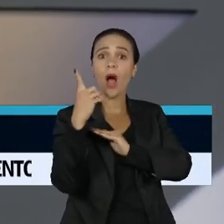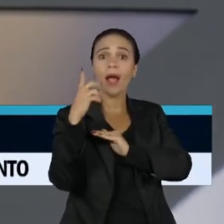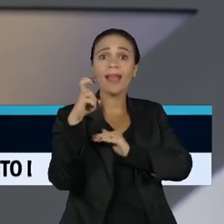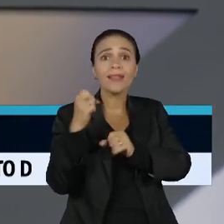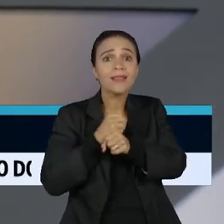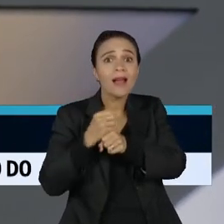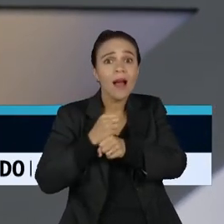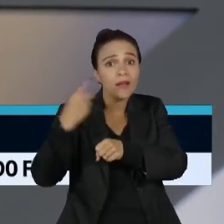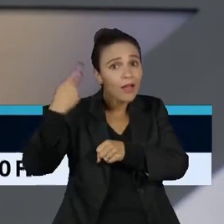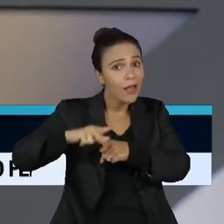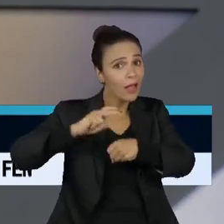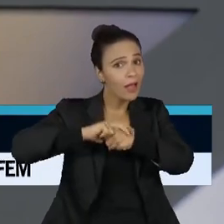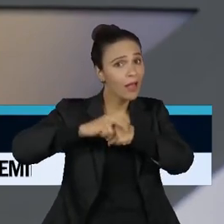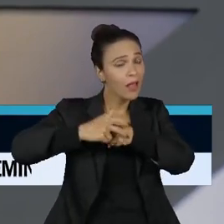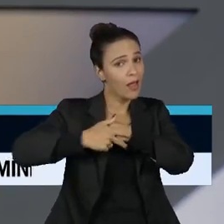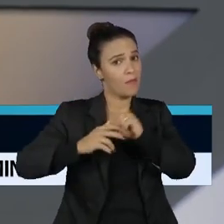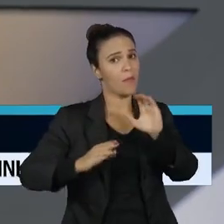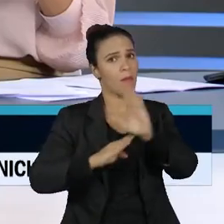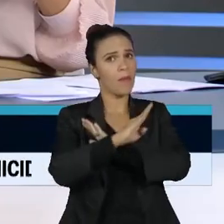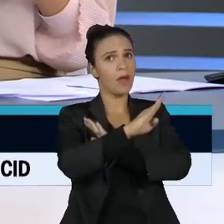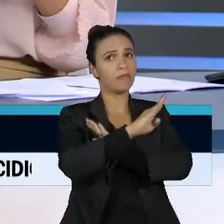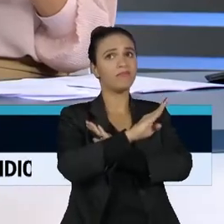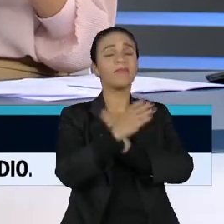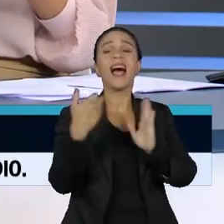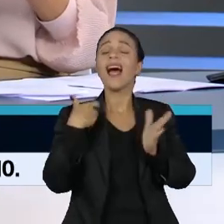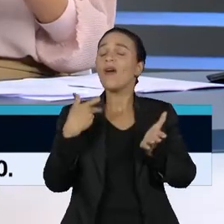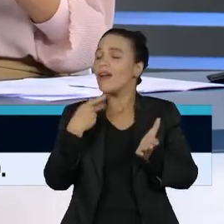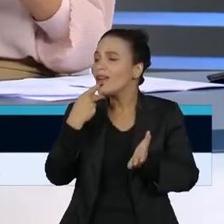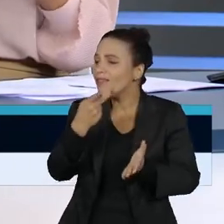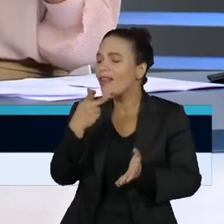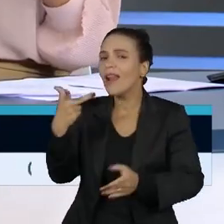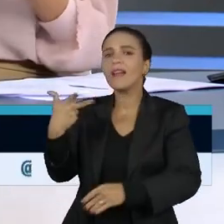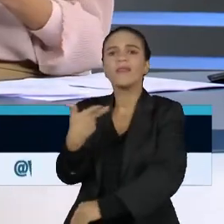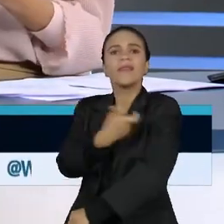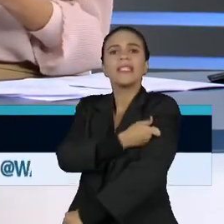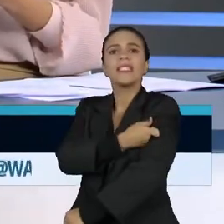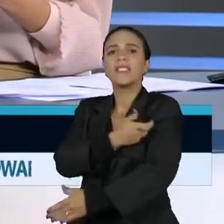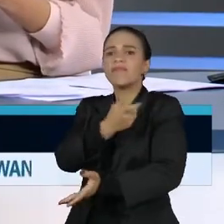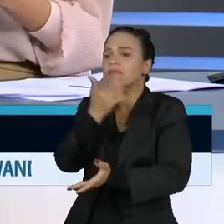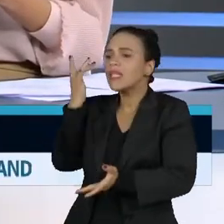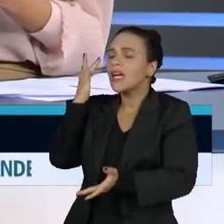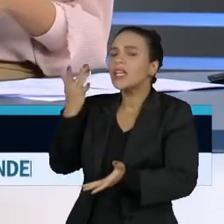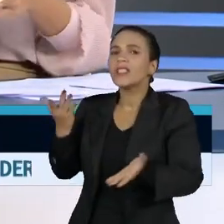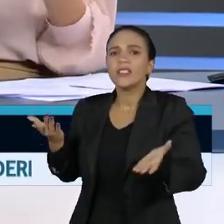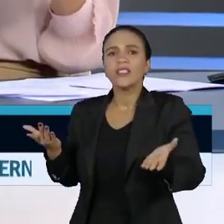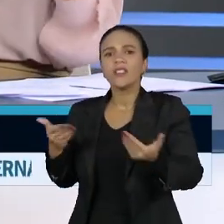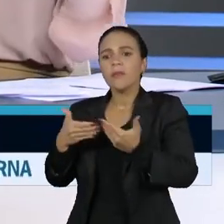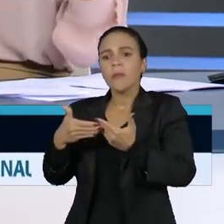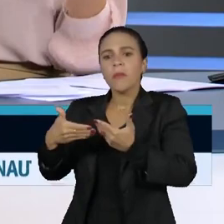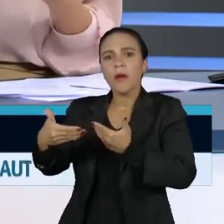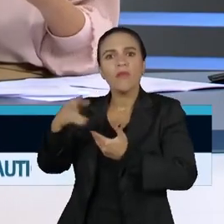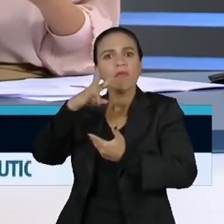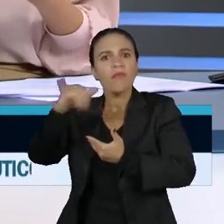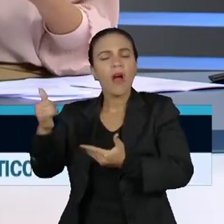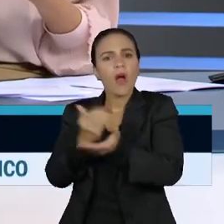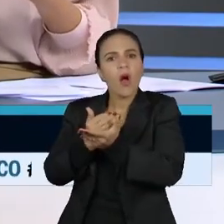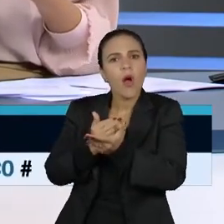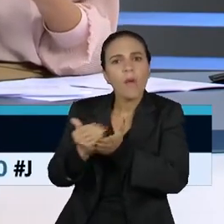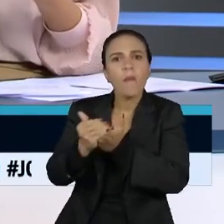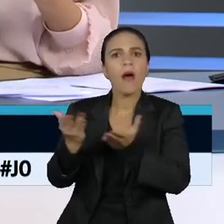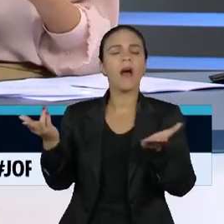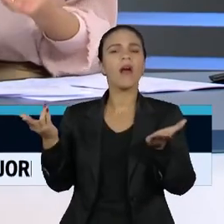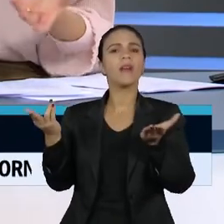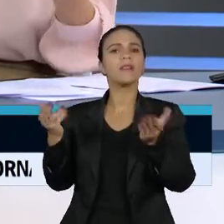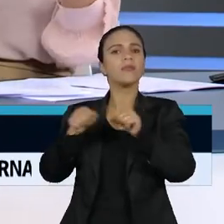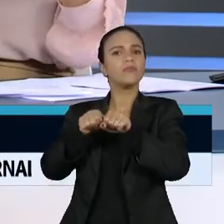E a solução da vacina... Isso eu queria entrar com você. Qual a sua expectativa com relação às vacinas, à distribuição? Essas doses